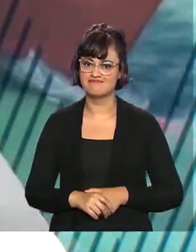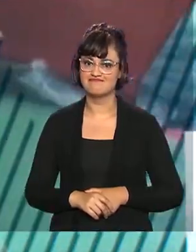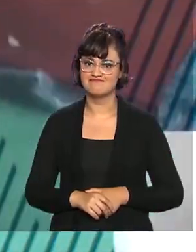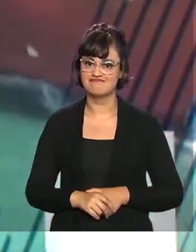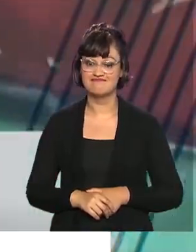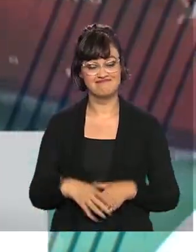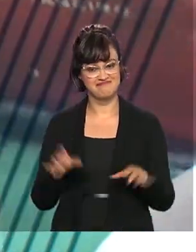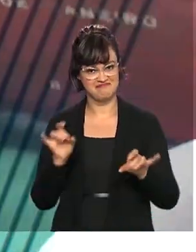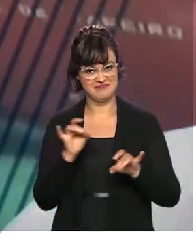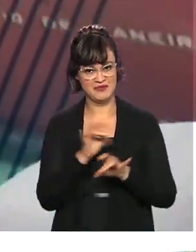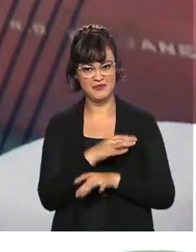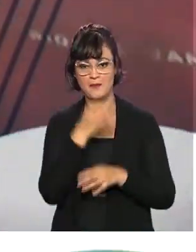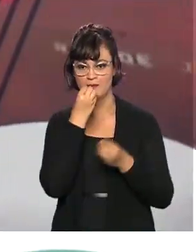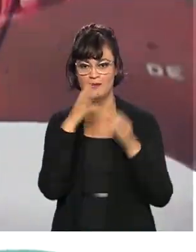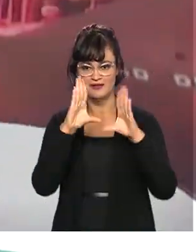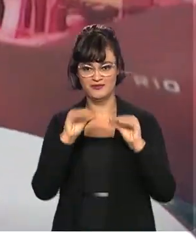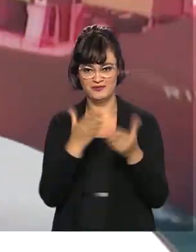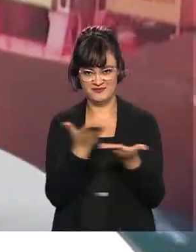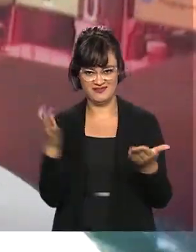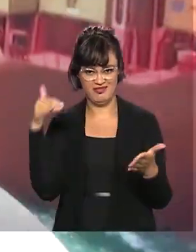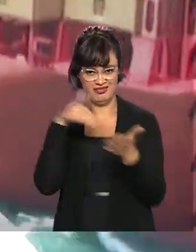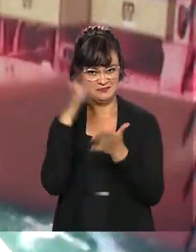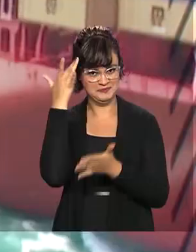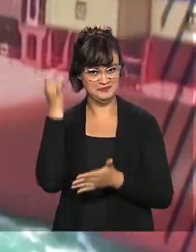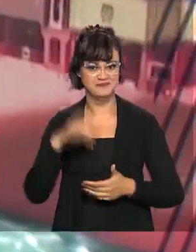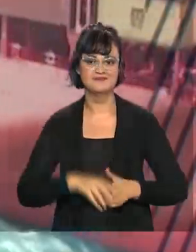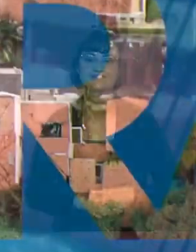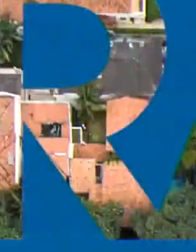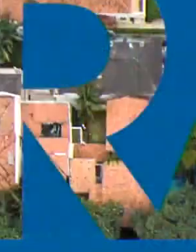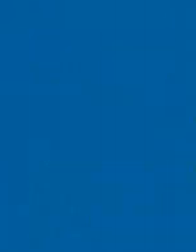A gente fica por aqui. Boa noite para você e até amanhã.